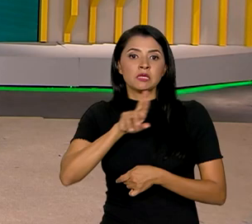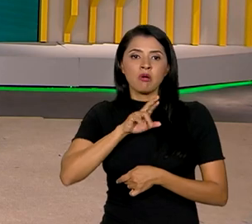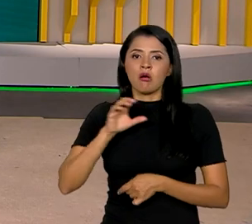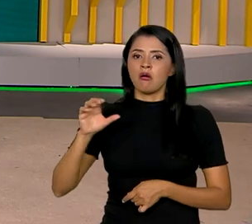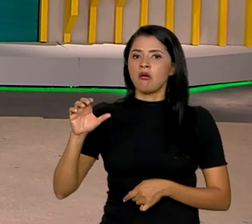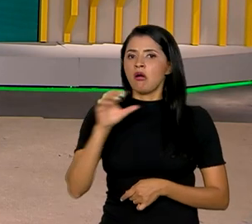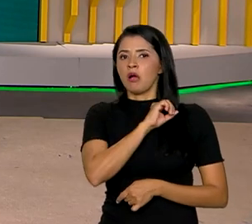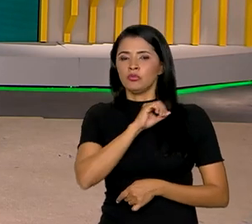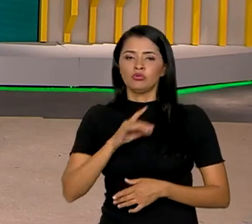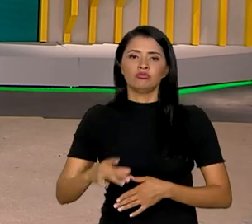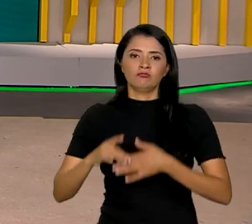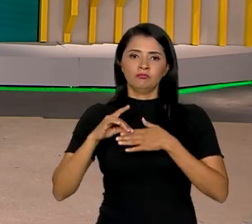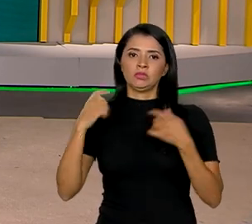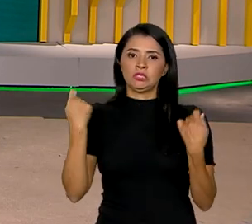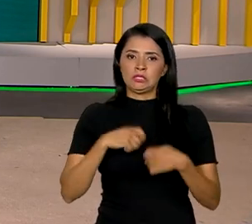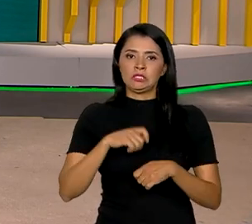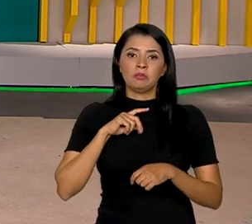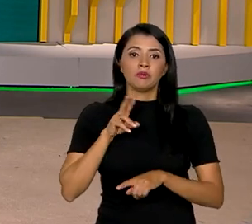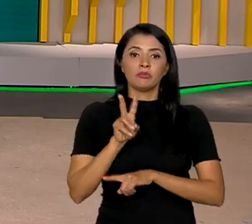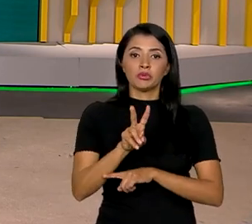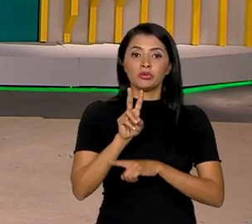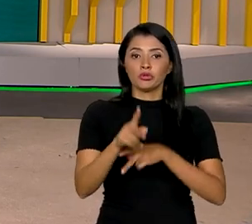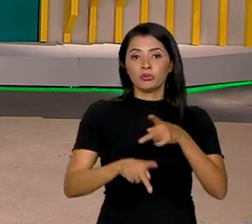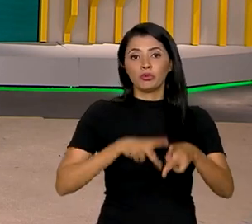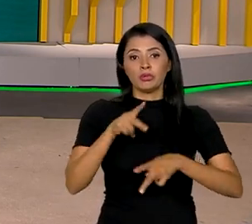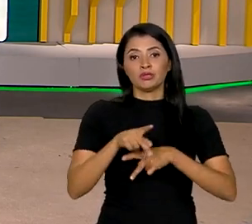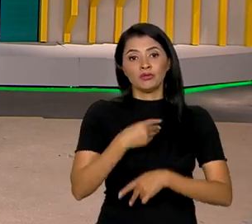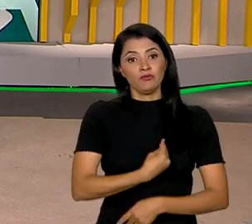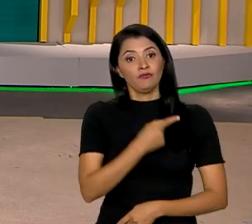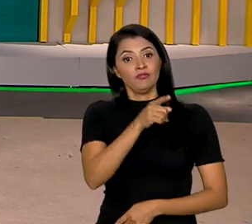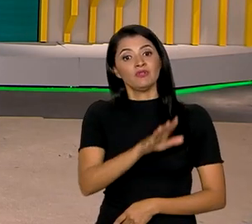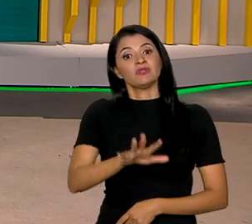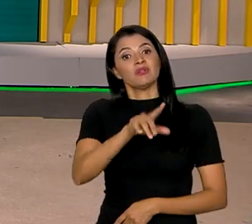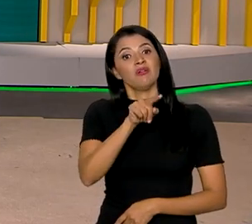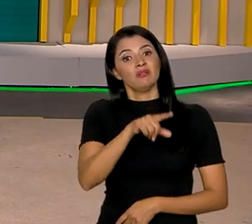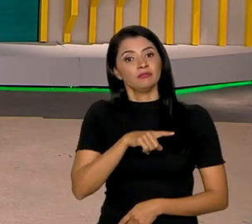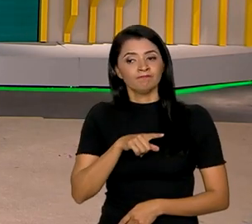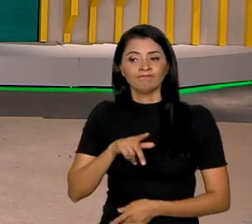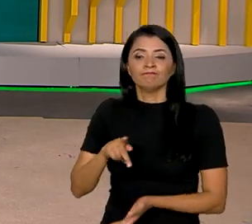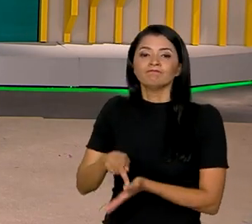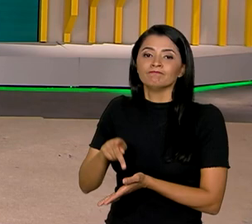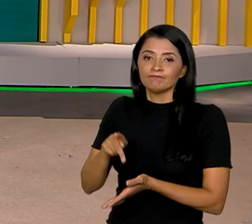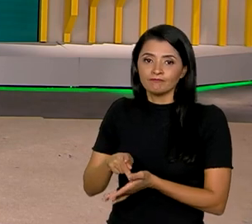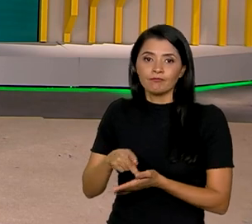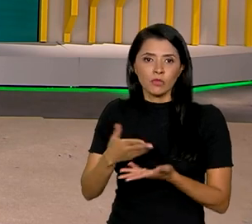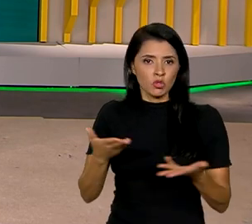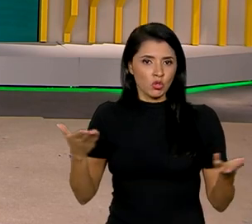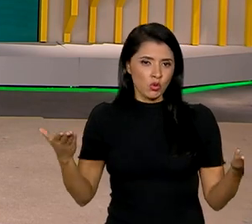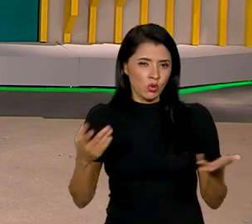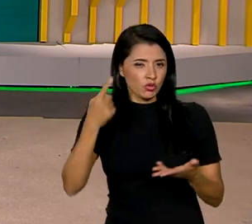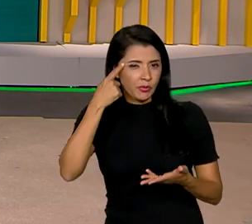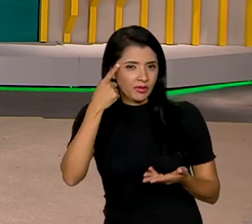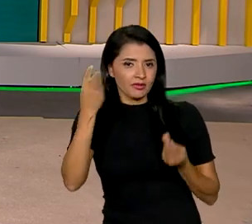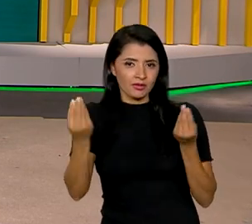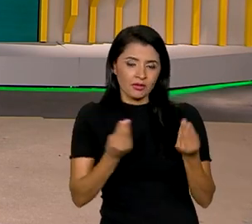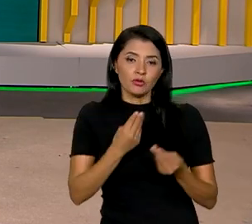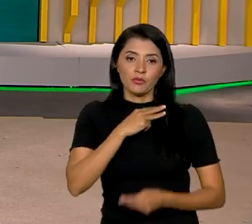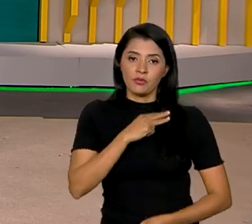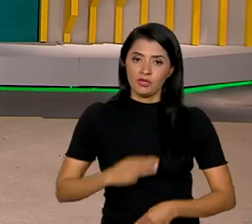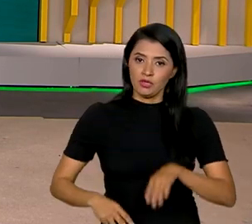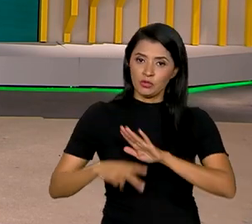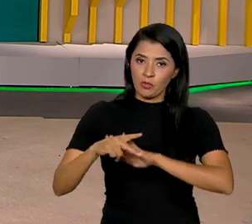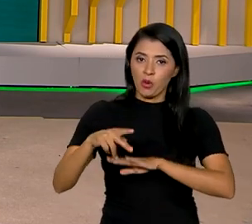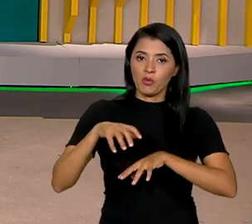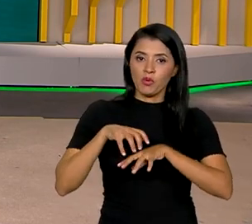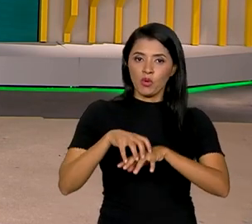rápida das autoridades para proteger a população que vive nestas áreas. É verdade, Roberto. E hoje, pensando nisso, os ministros dos